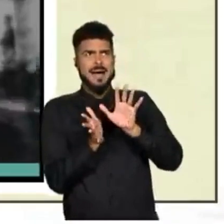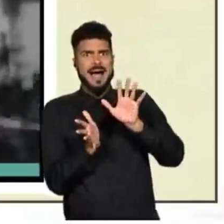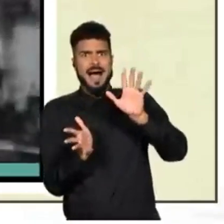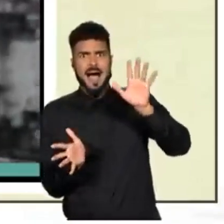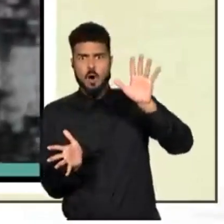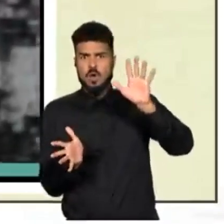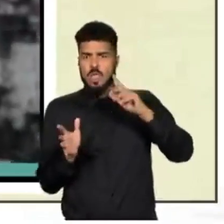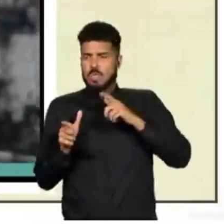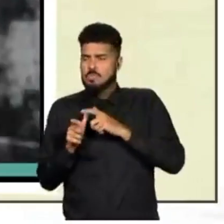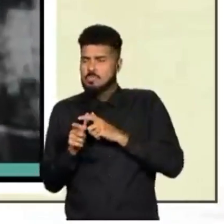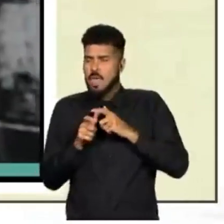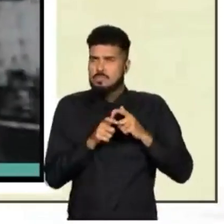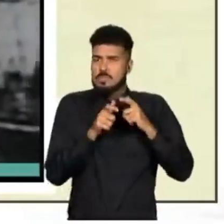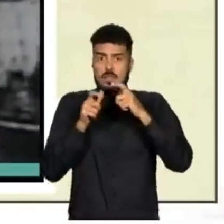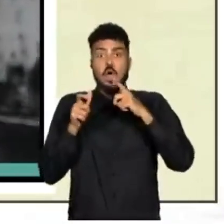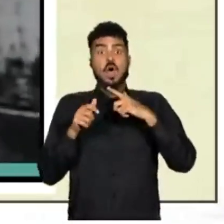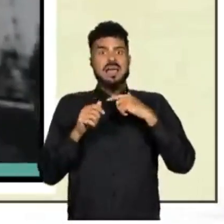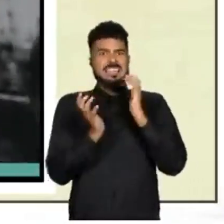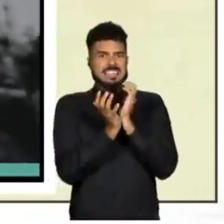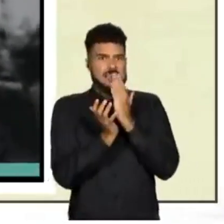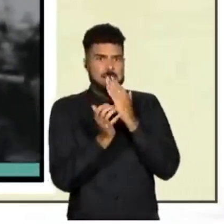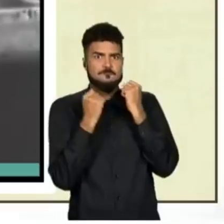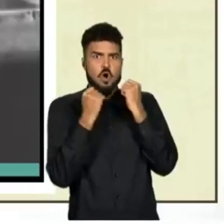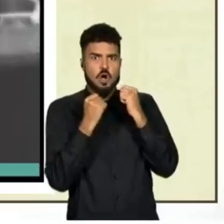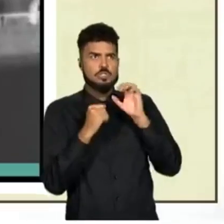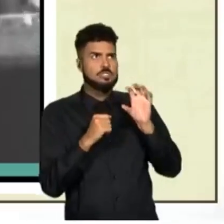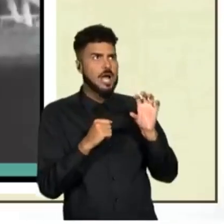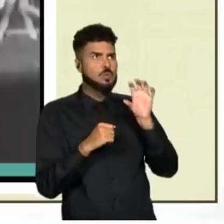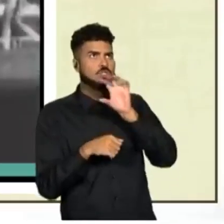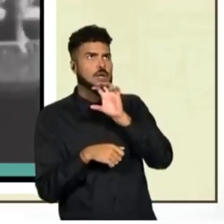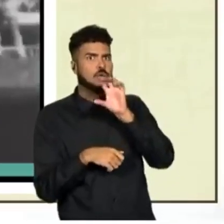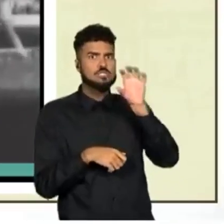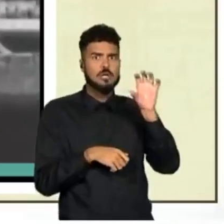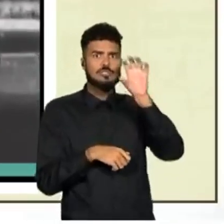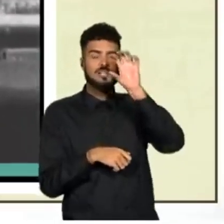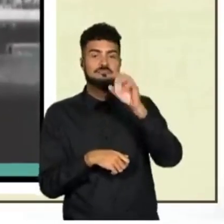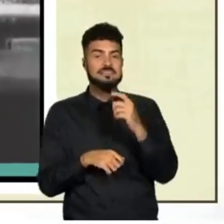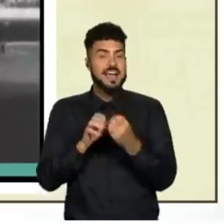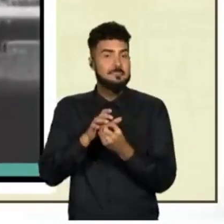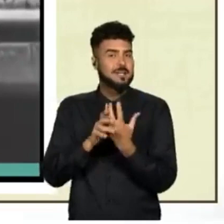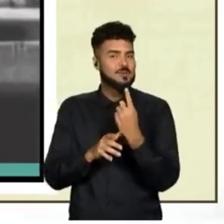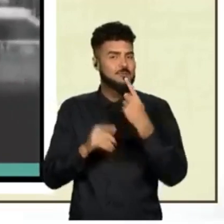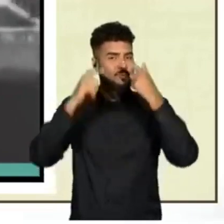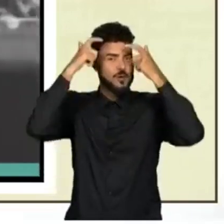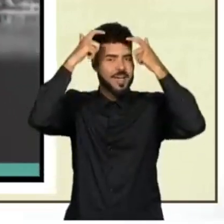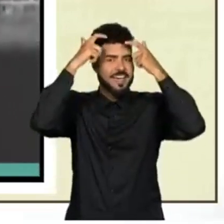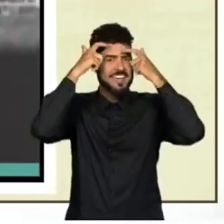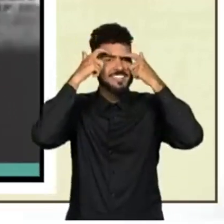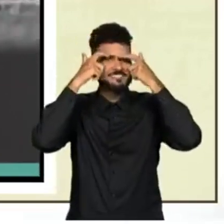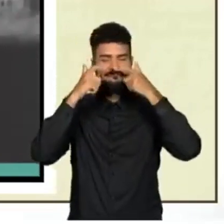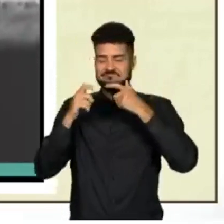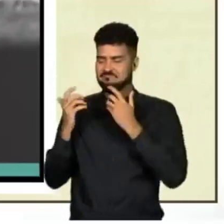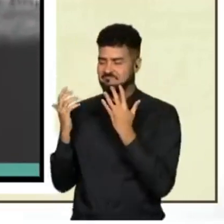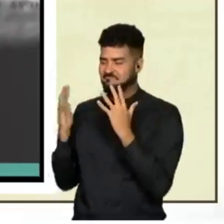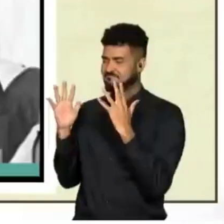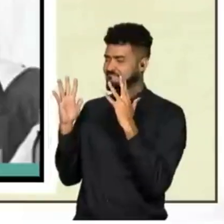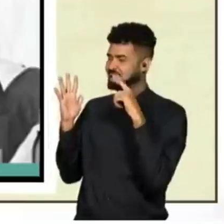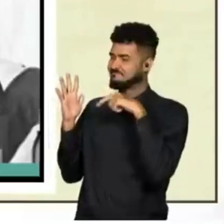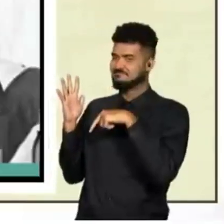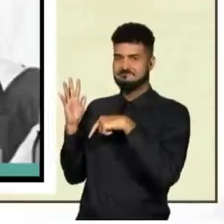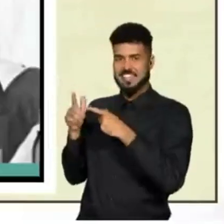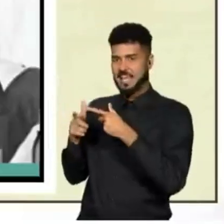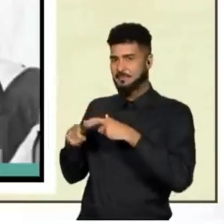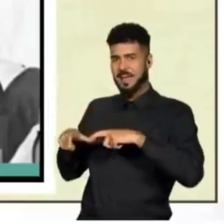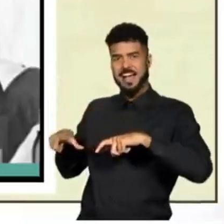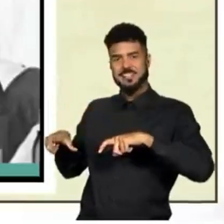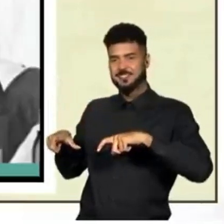parâmetros de empresas, 5, 10 milhões pra 777 não é praticamente nada, ela constrói ali uma arquibancada bem grande,